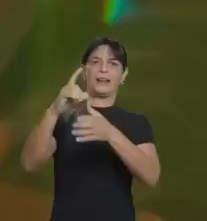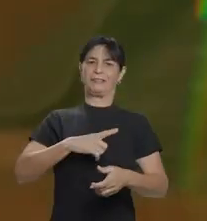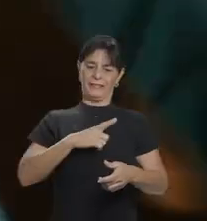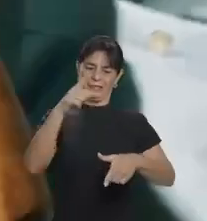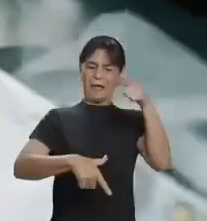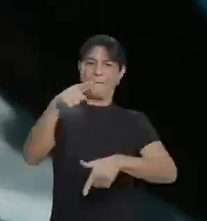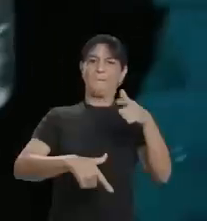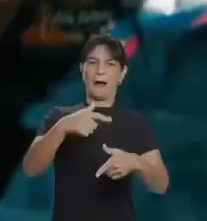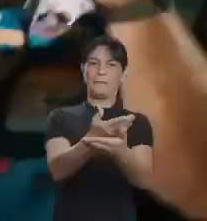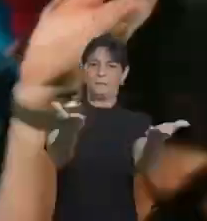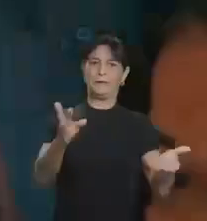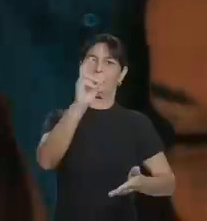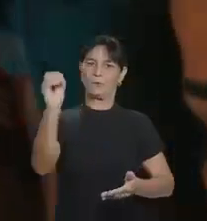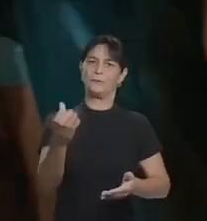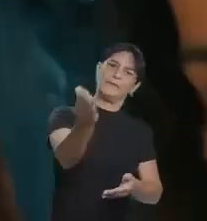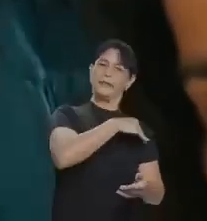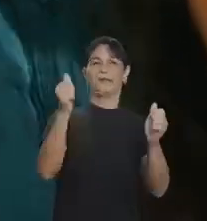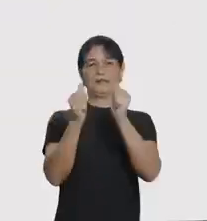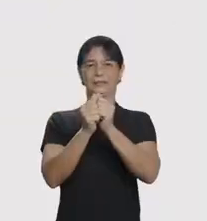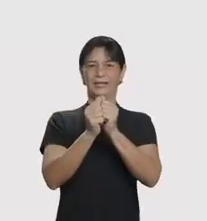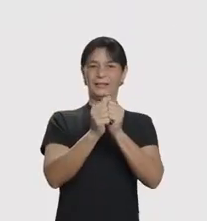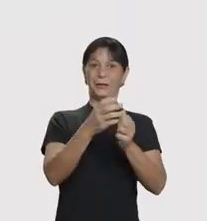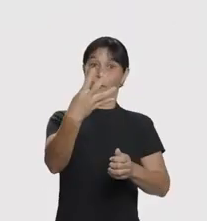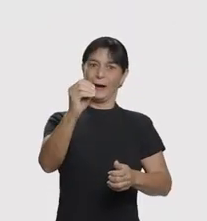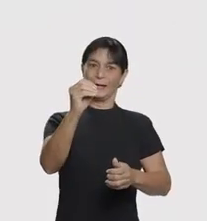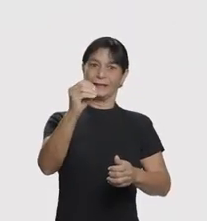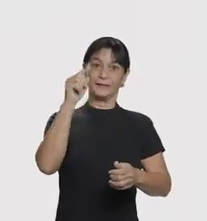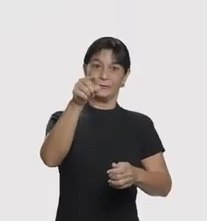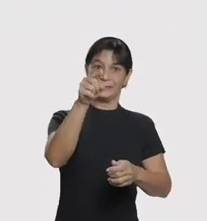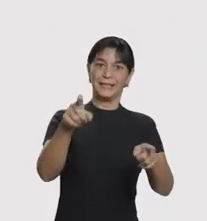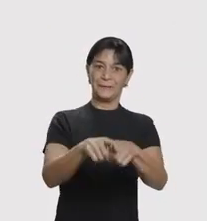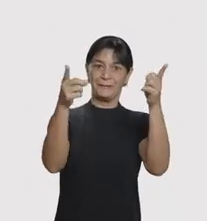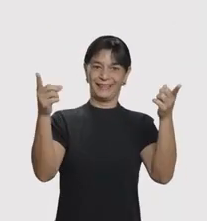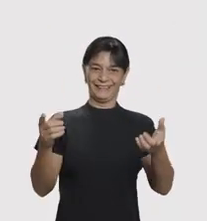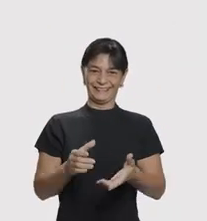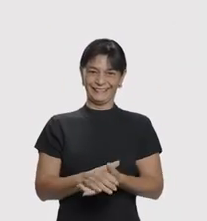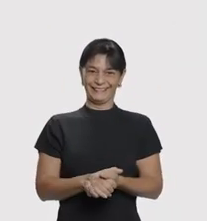quem tem serviço prestado por Rondonópolis. Vem com a gente para a Onda 40, você também!